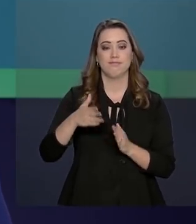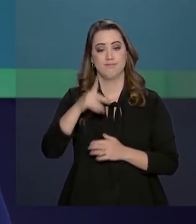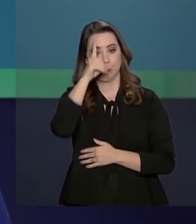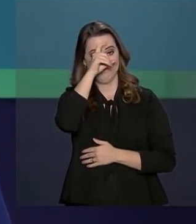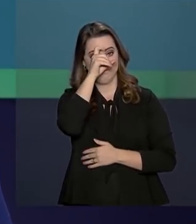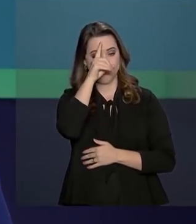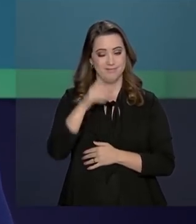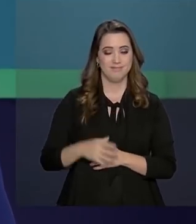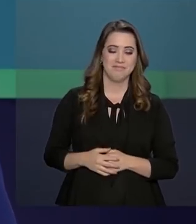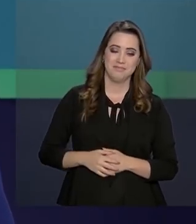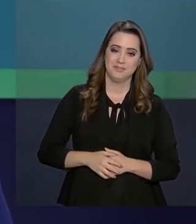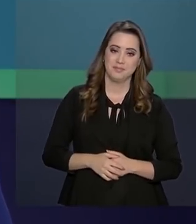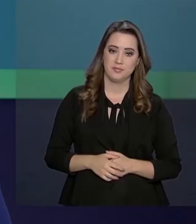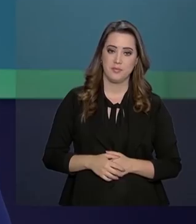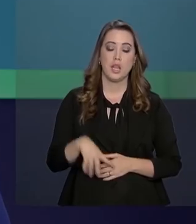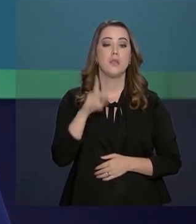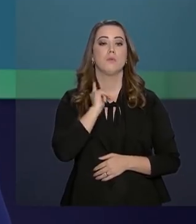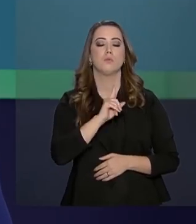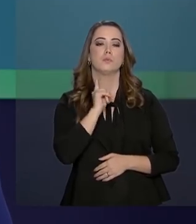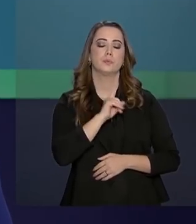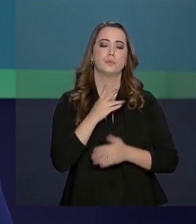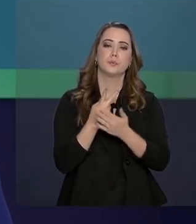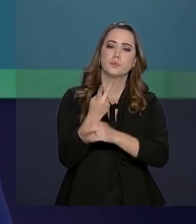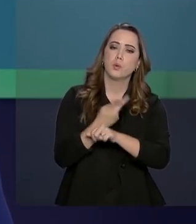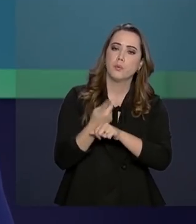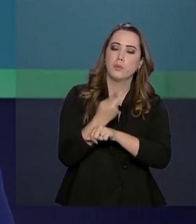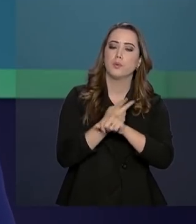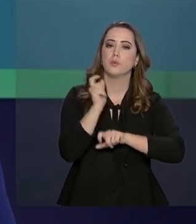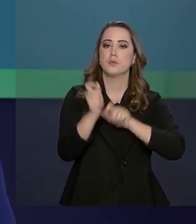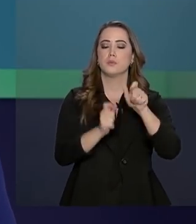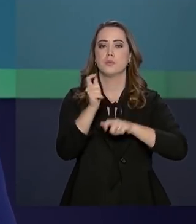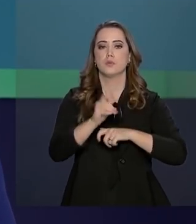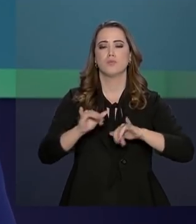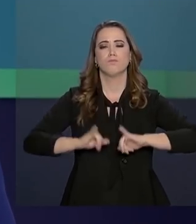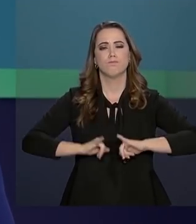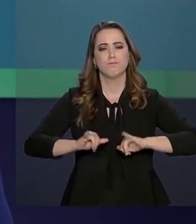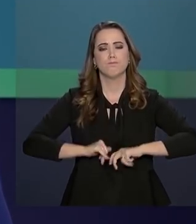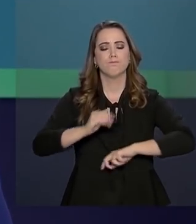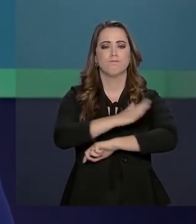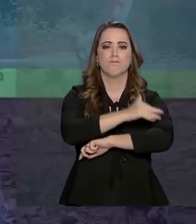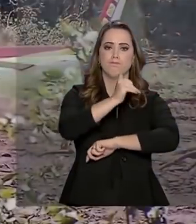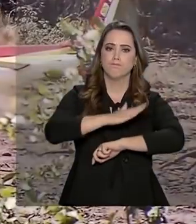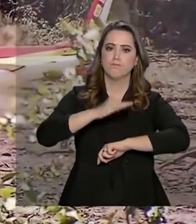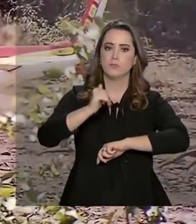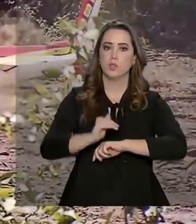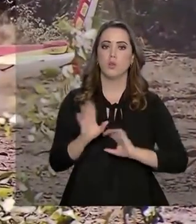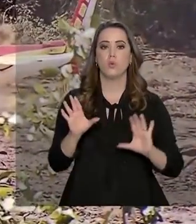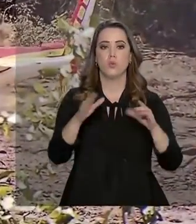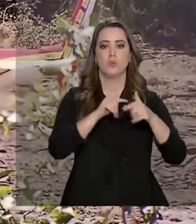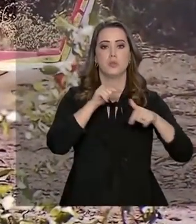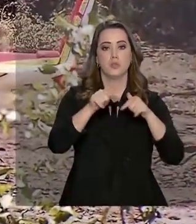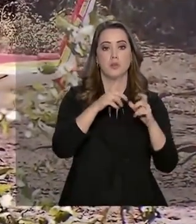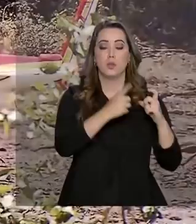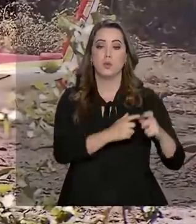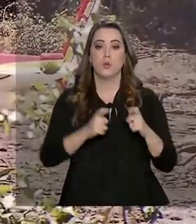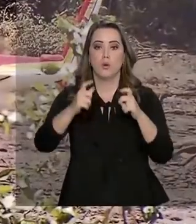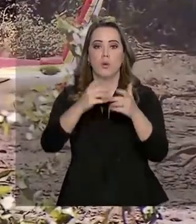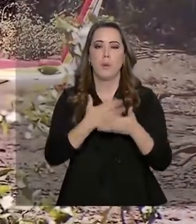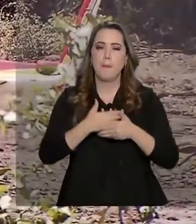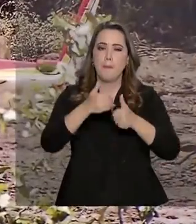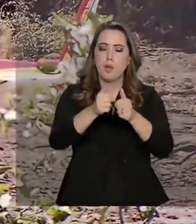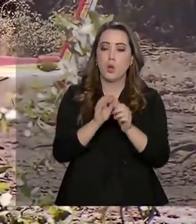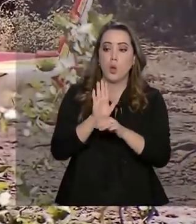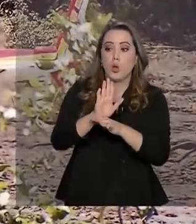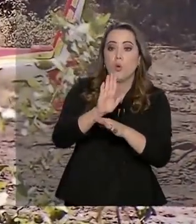corredor do hospital. Em Minas Gerais, continuam as buscas por vítimas na região de Brumadinho. Equipes que trabalham no local ganham